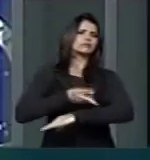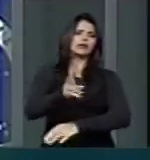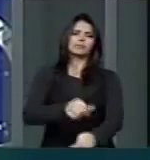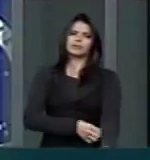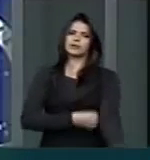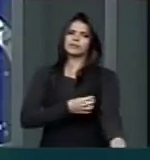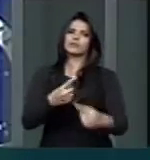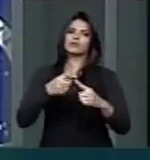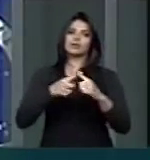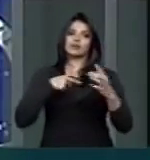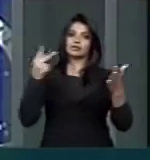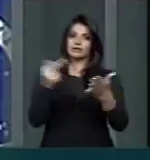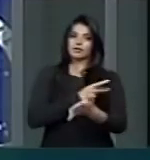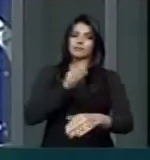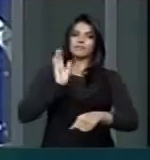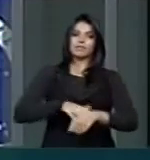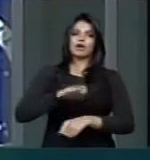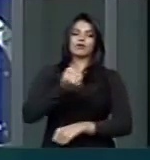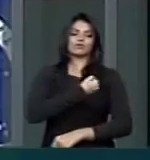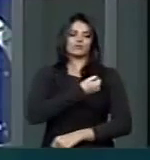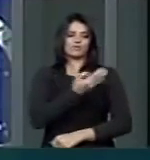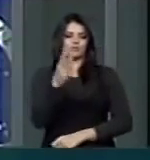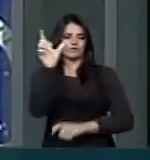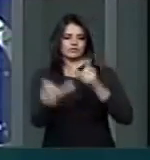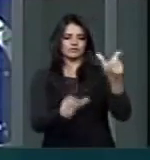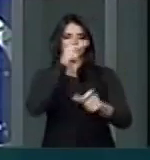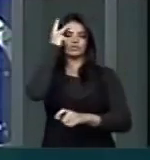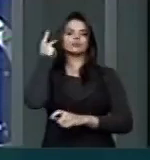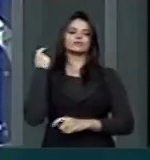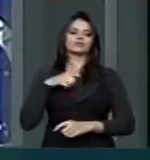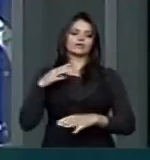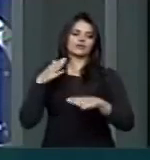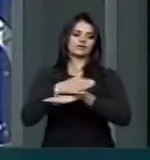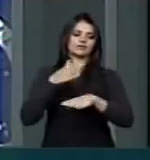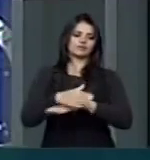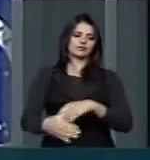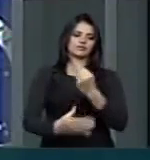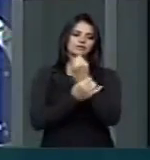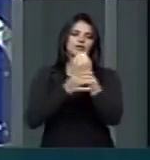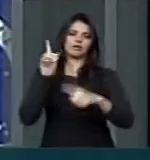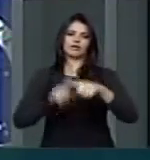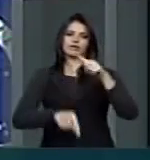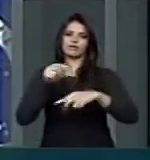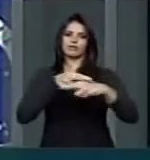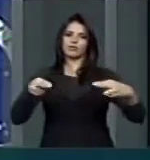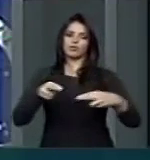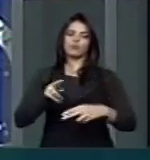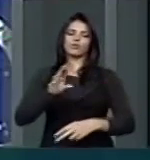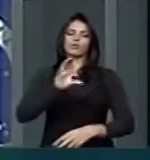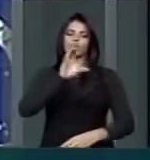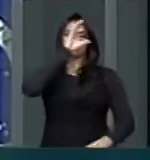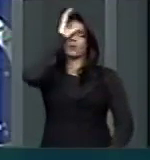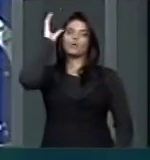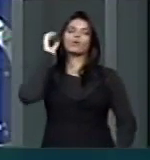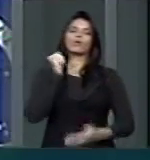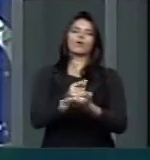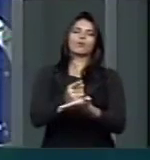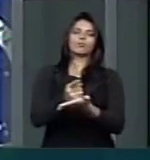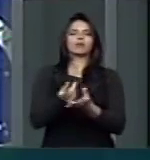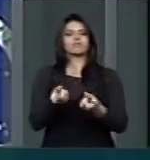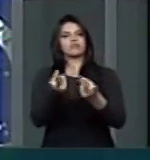sobretudo em decorrência do maior número de pessoas que passou a ter acesso a determinados bens de consumo. Senhor presidente,